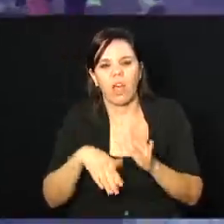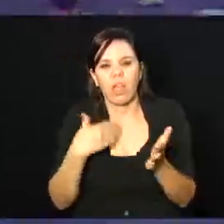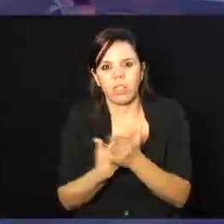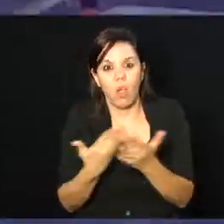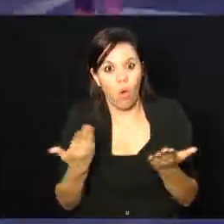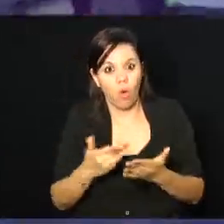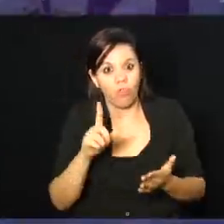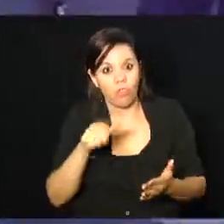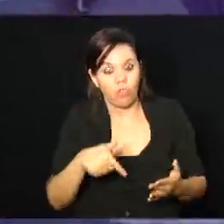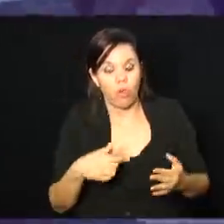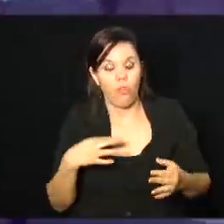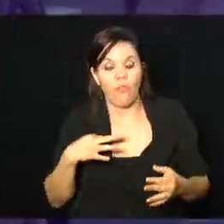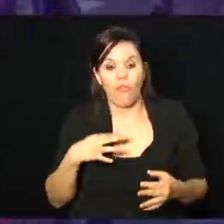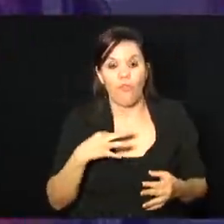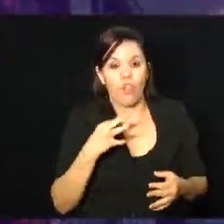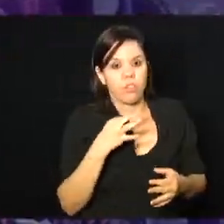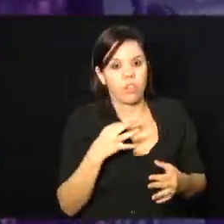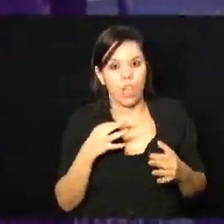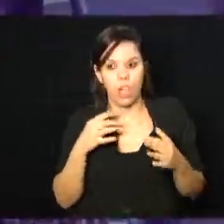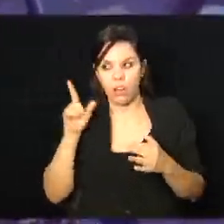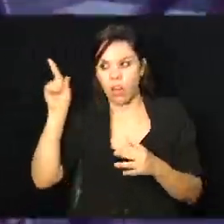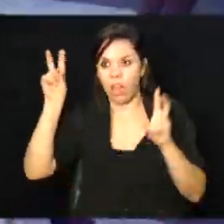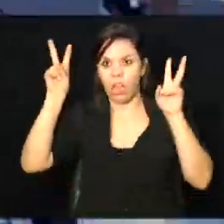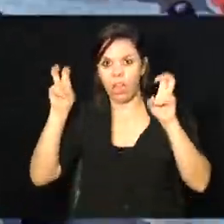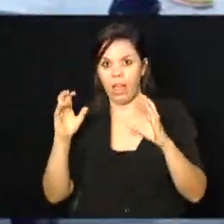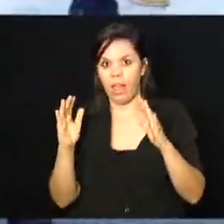Paralítica. E o projeto tá aí, né?